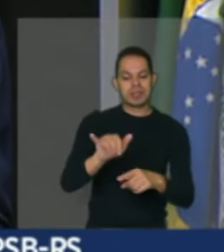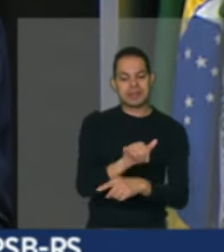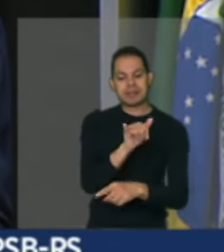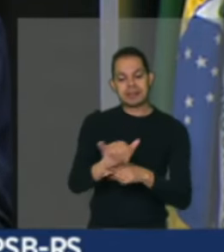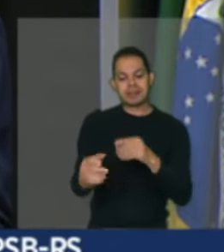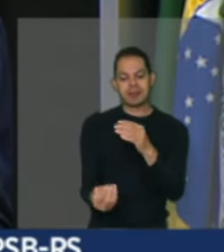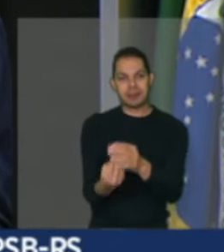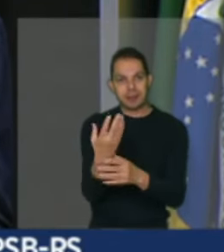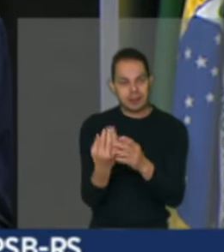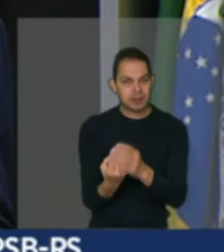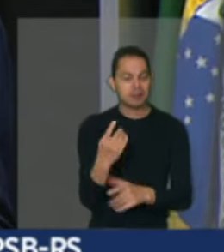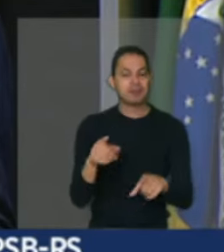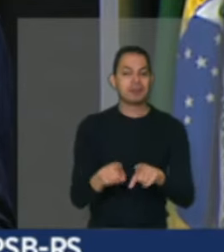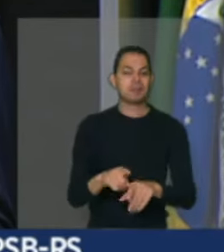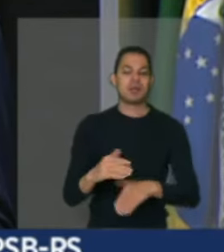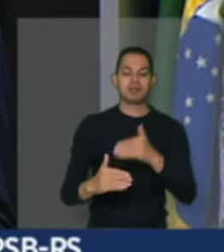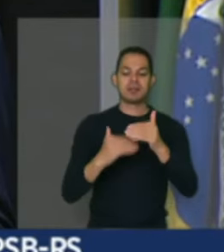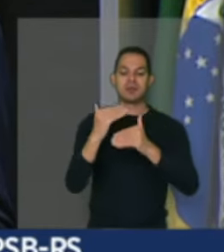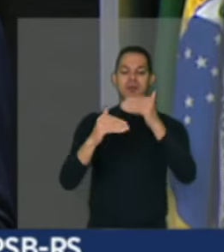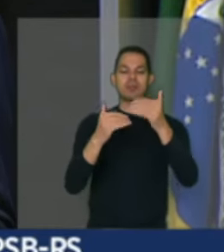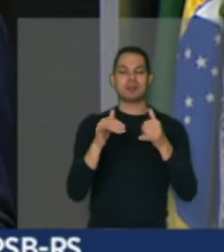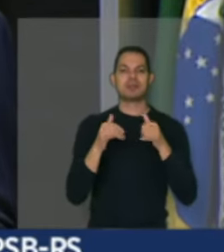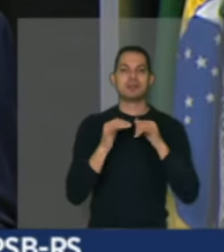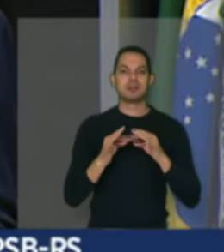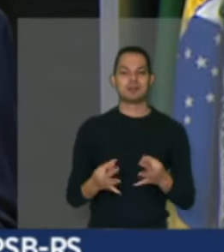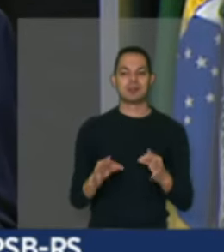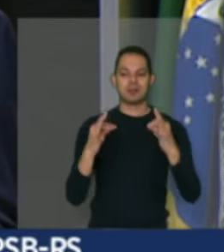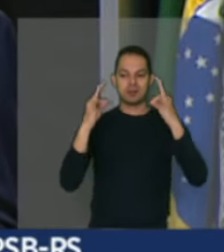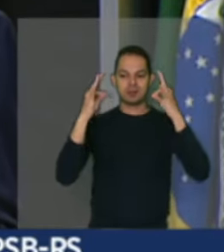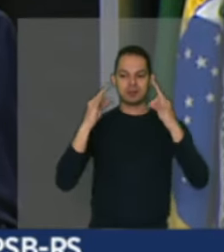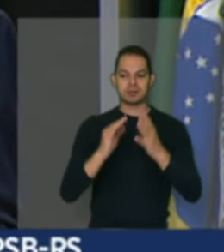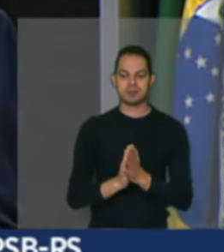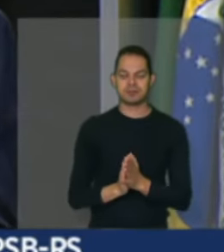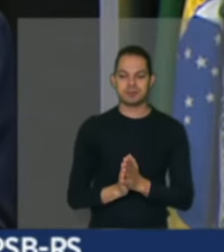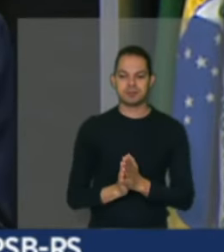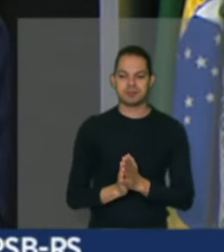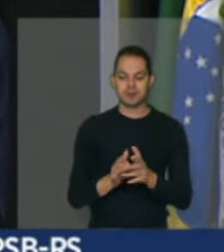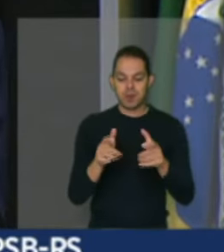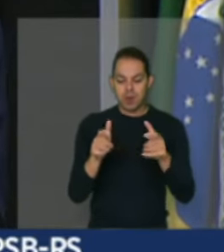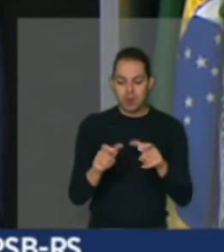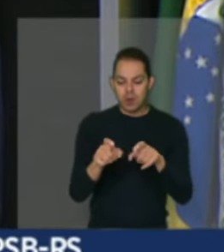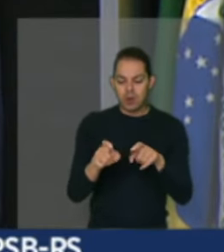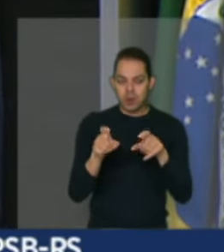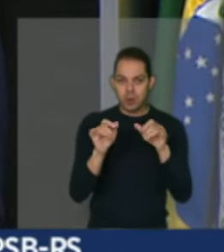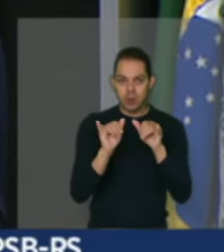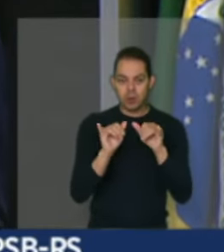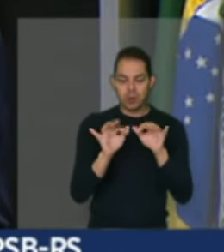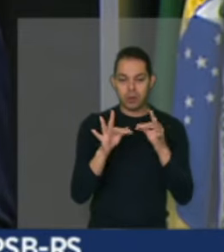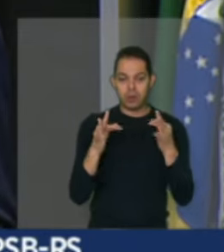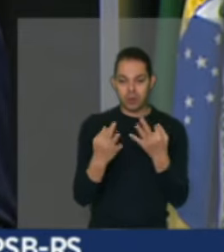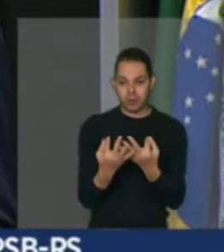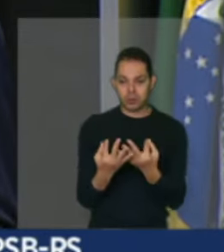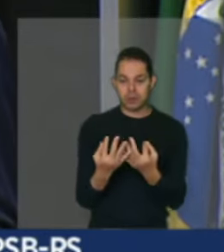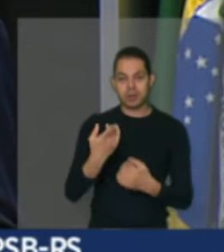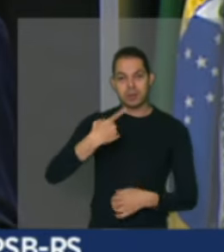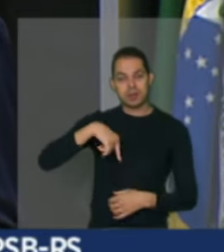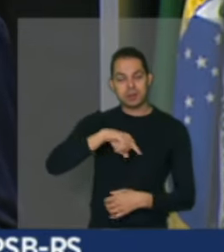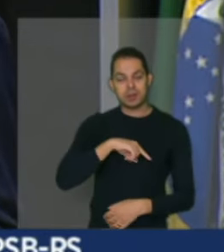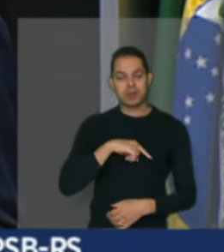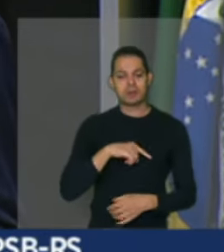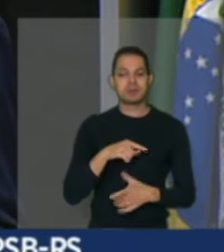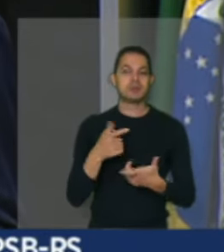desenvolvimento das tecnologias. Na pequena propriedade. Nós somos minifundiários, por